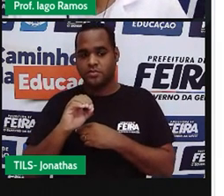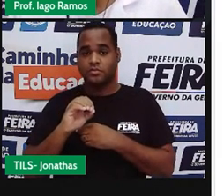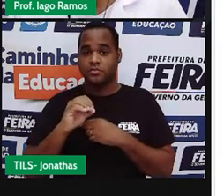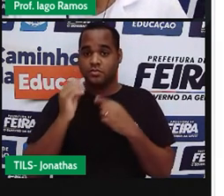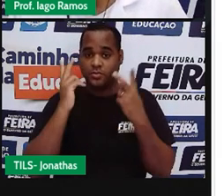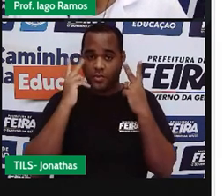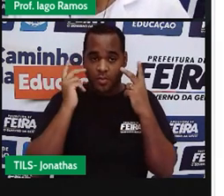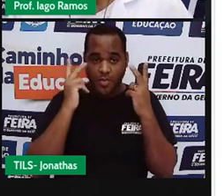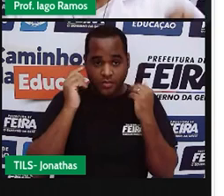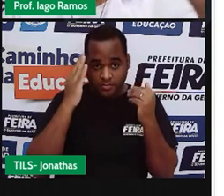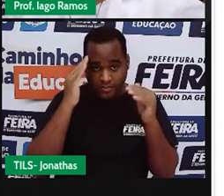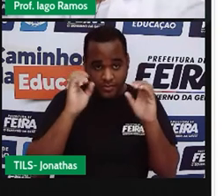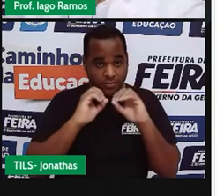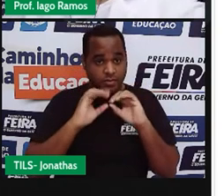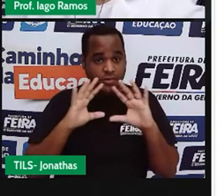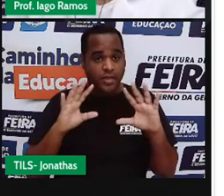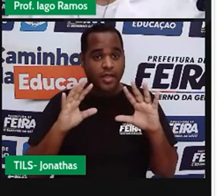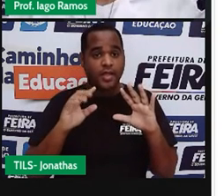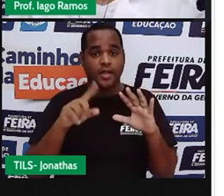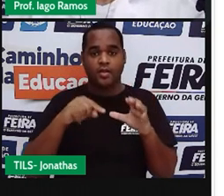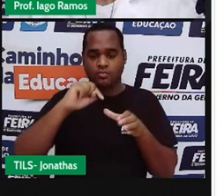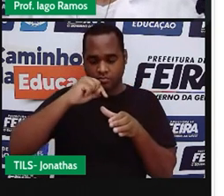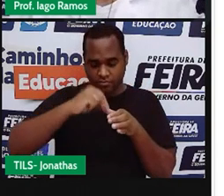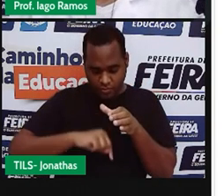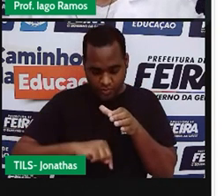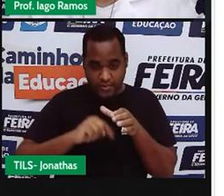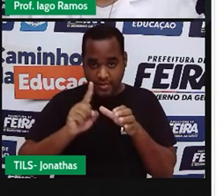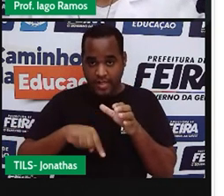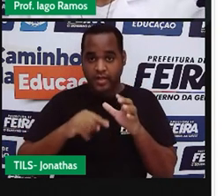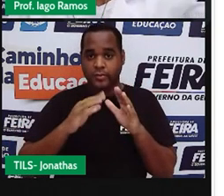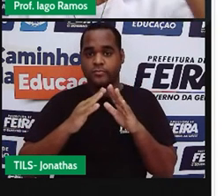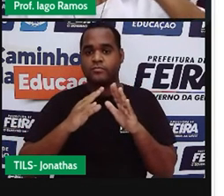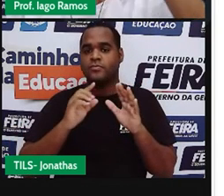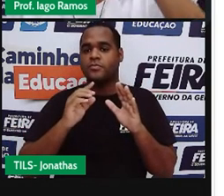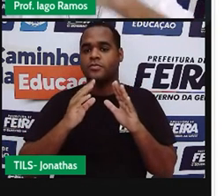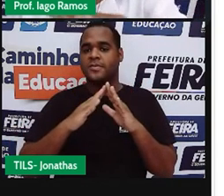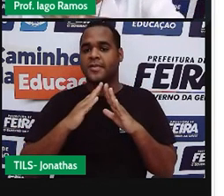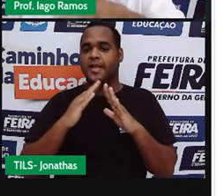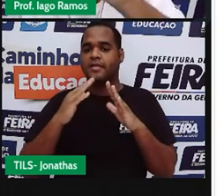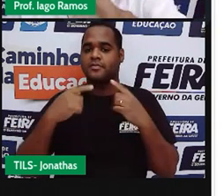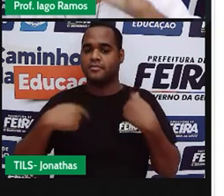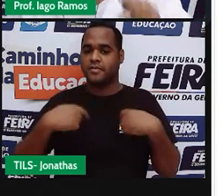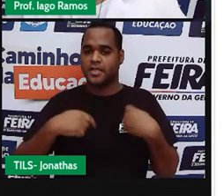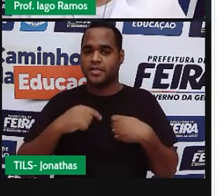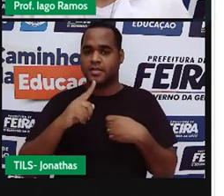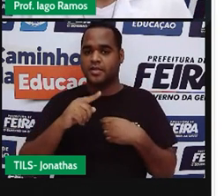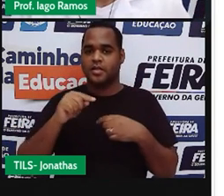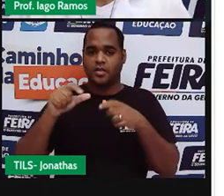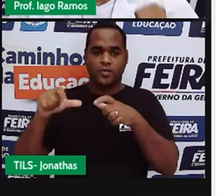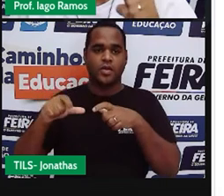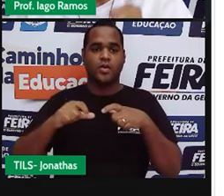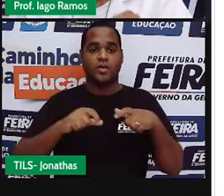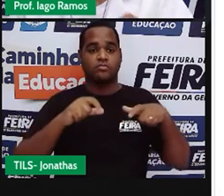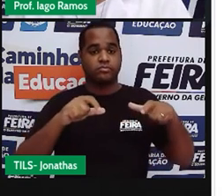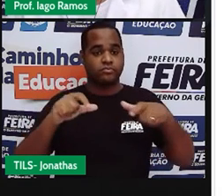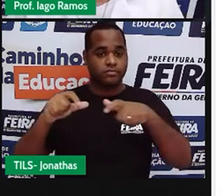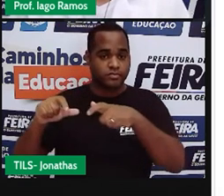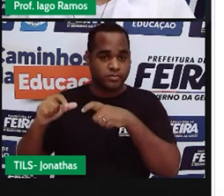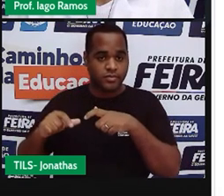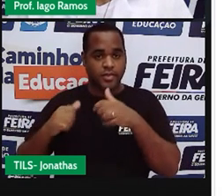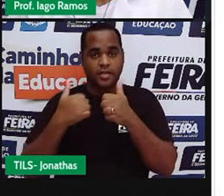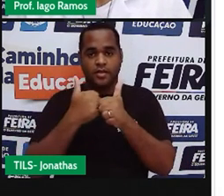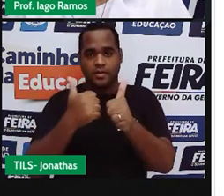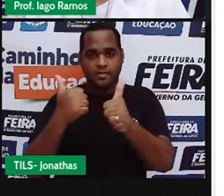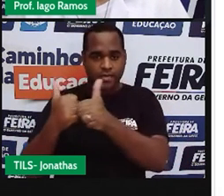Tranquilo? Então, o poço artesiano daquela situação, ele precisa estar em algum lugar dessa